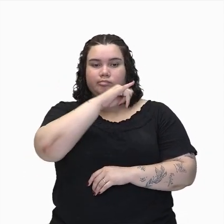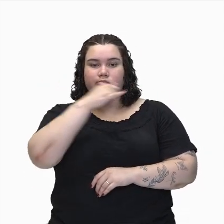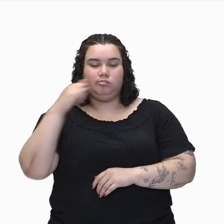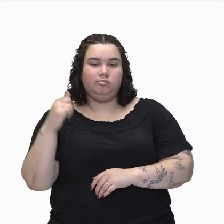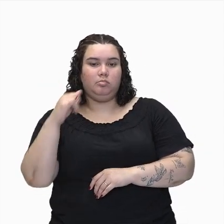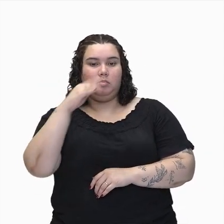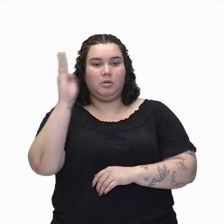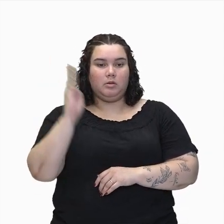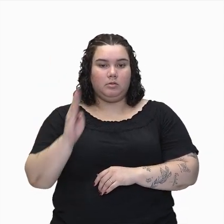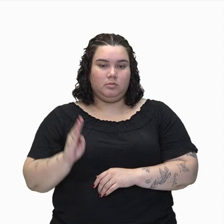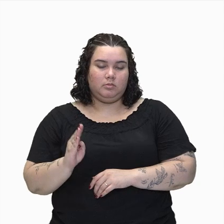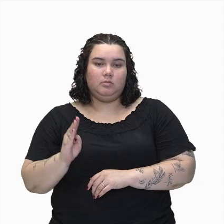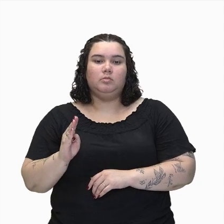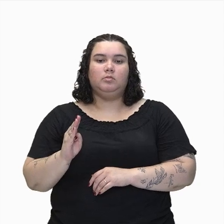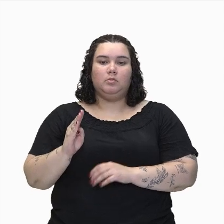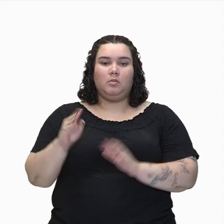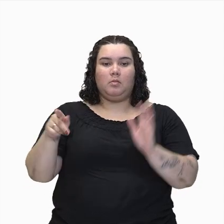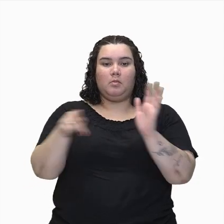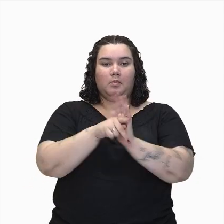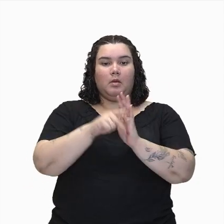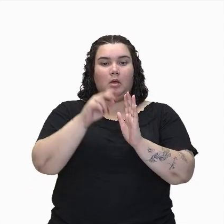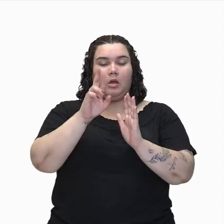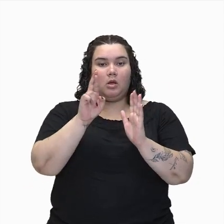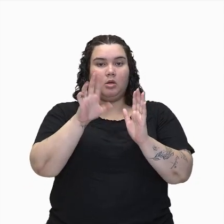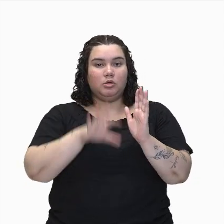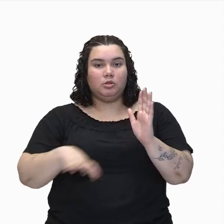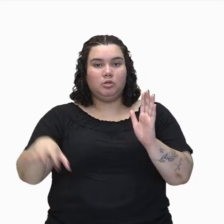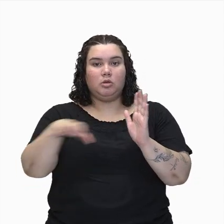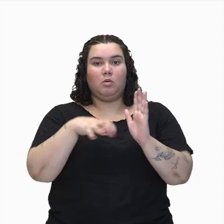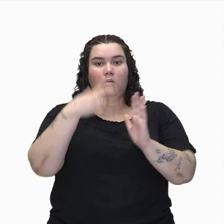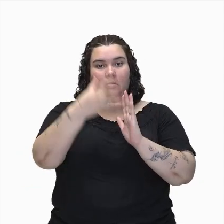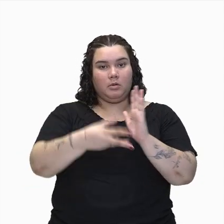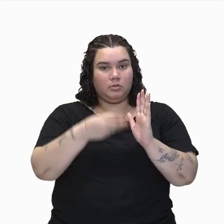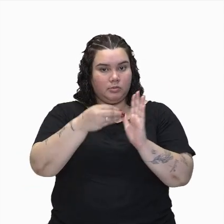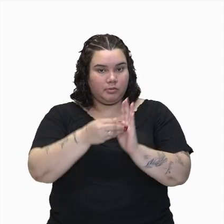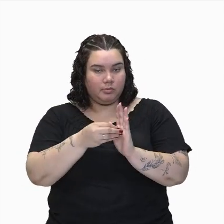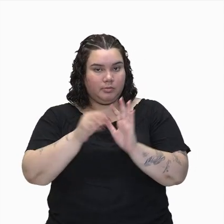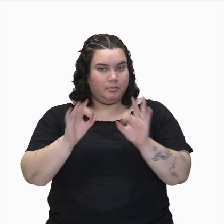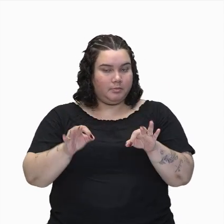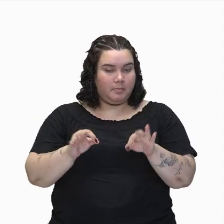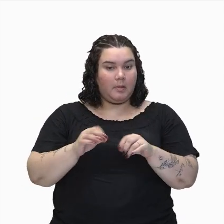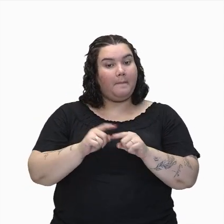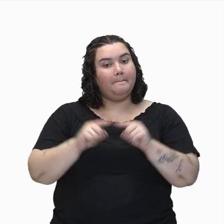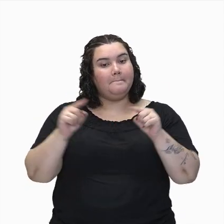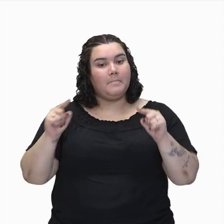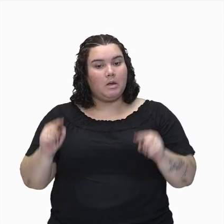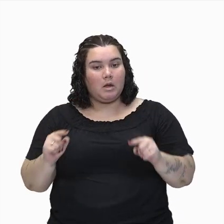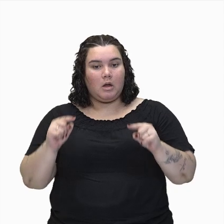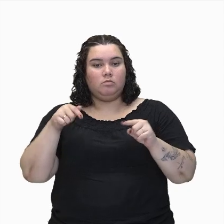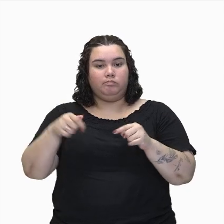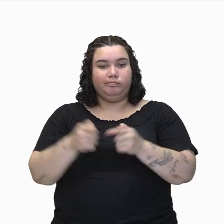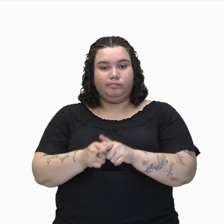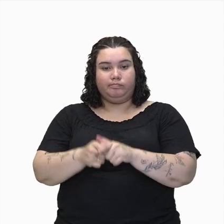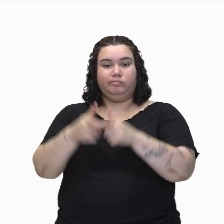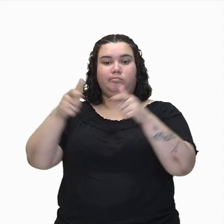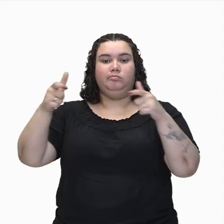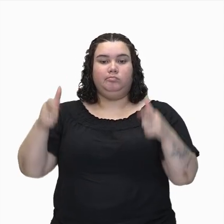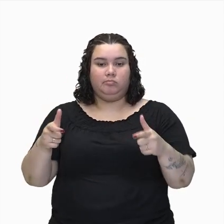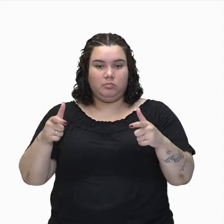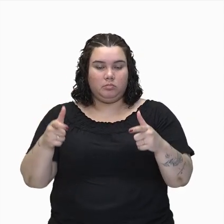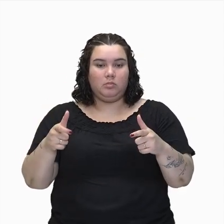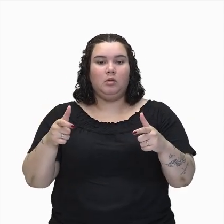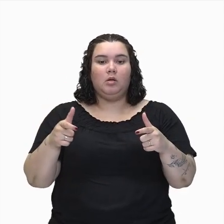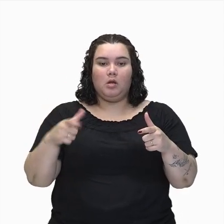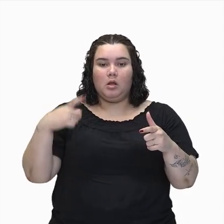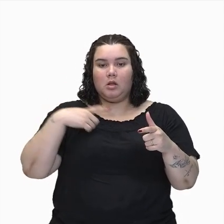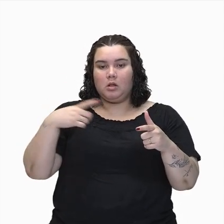quando eu falando da região amazônica, tá, pessoal? Porém, a hidrelétrica com maior potencial e com